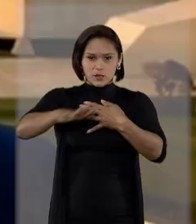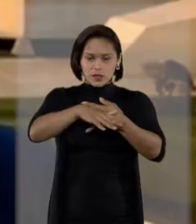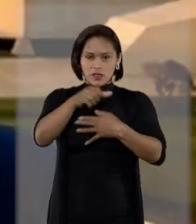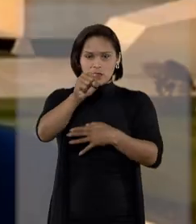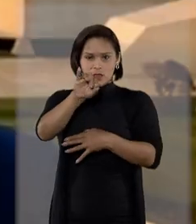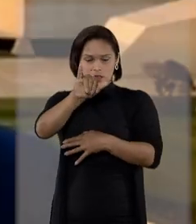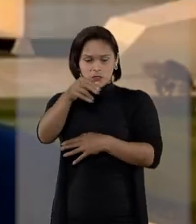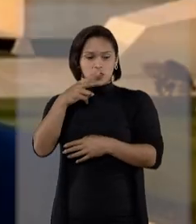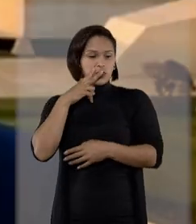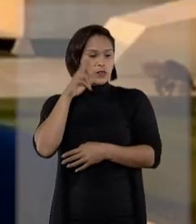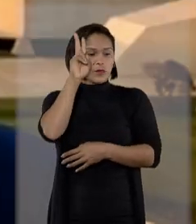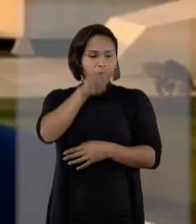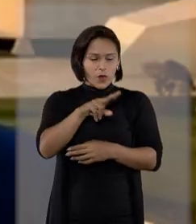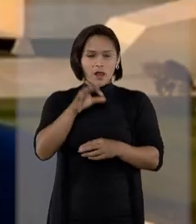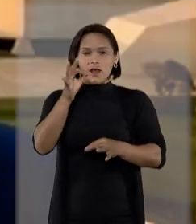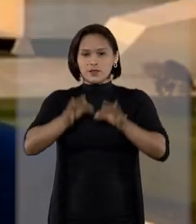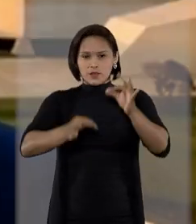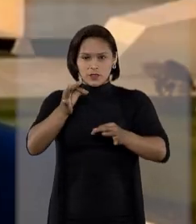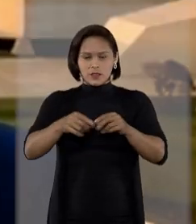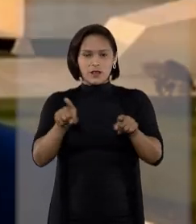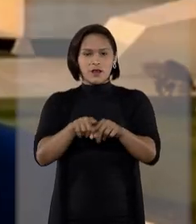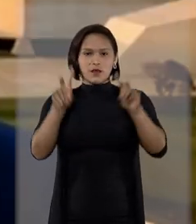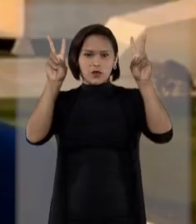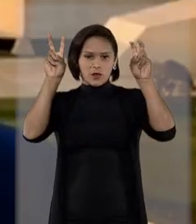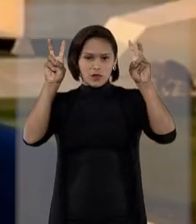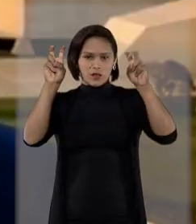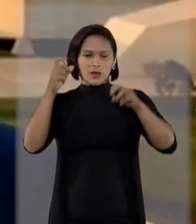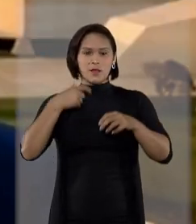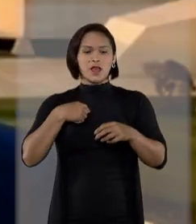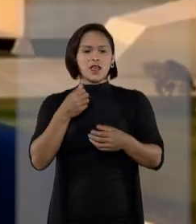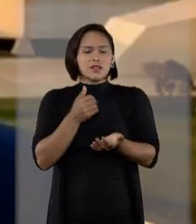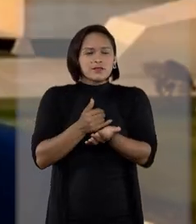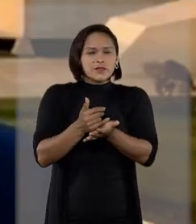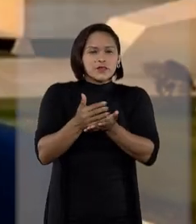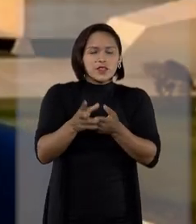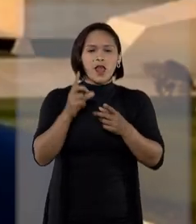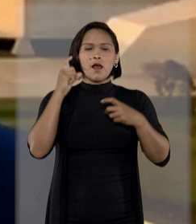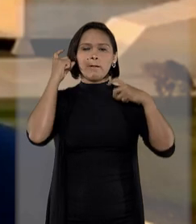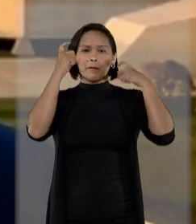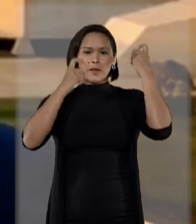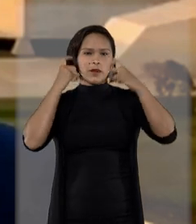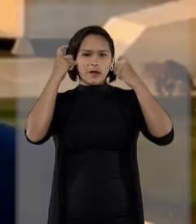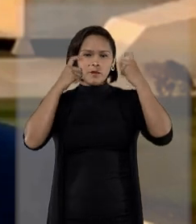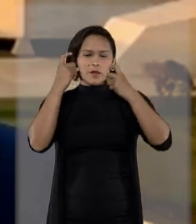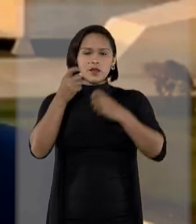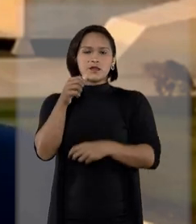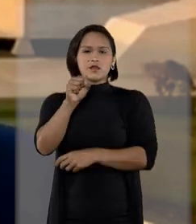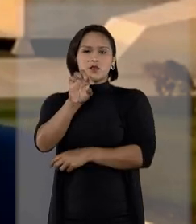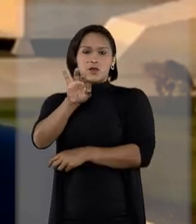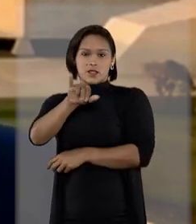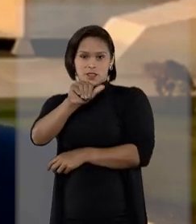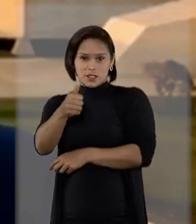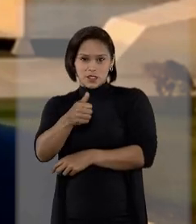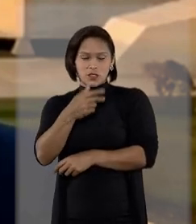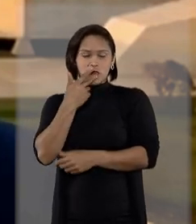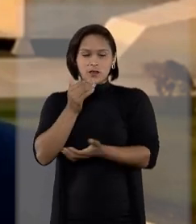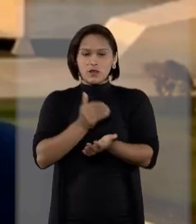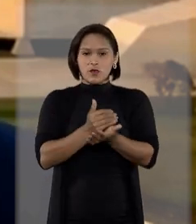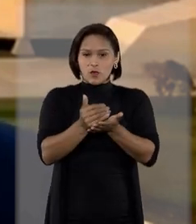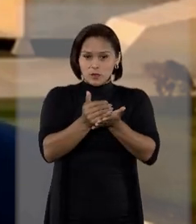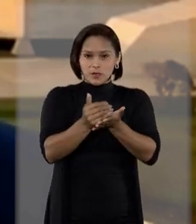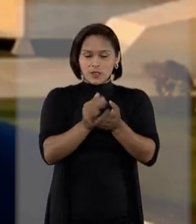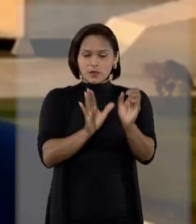tribunal, sobre o olhar do judiciário sobre o tema. Isso decorre da preocupação do STJ com o